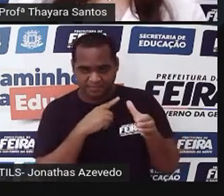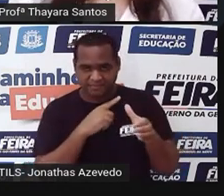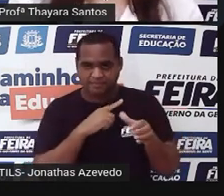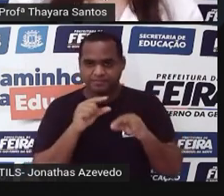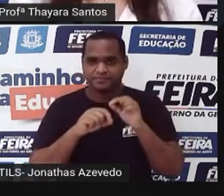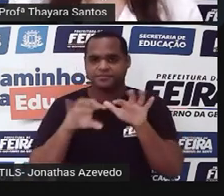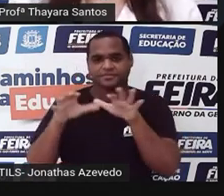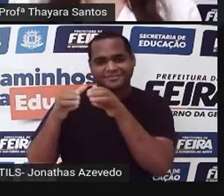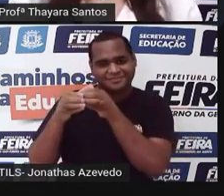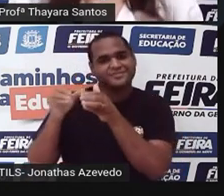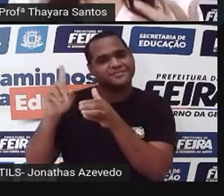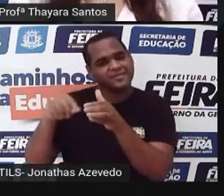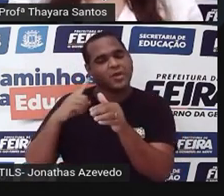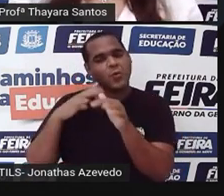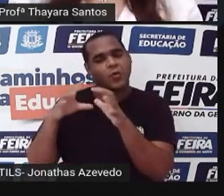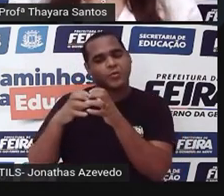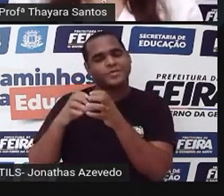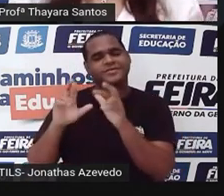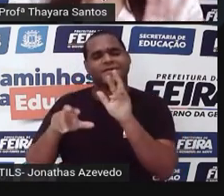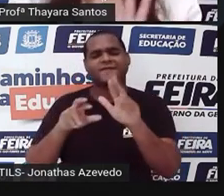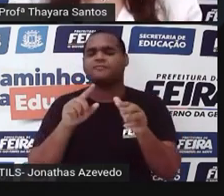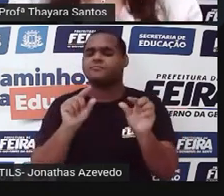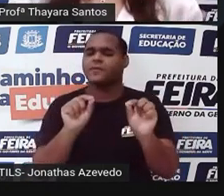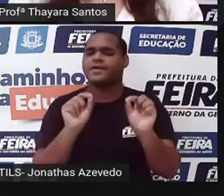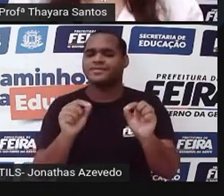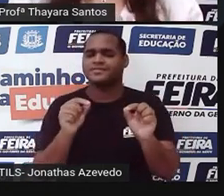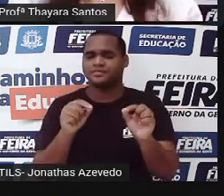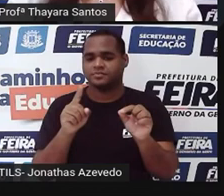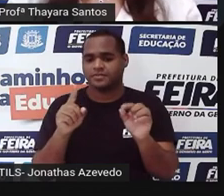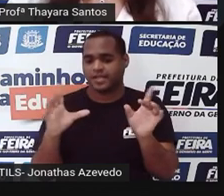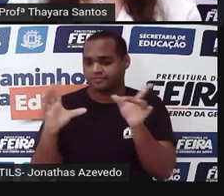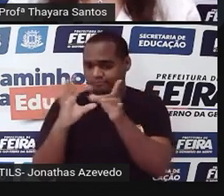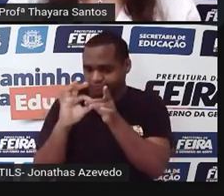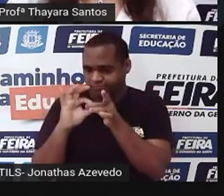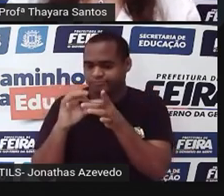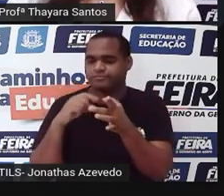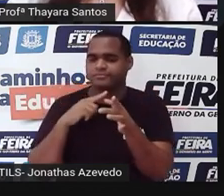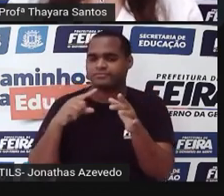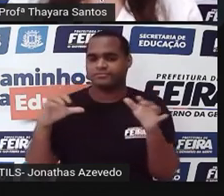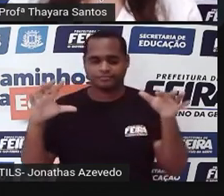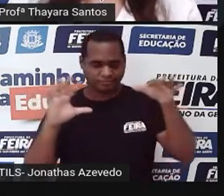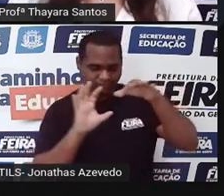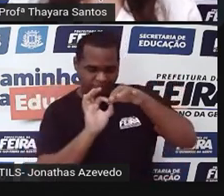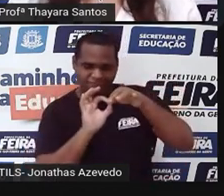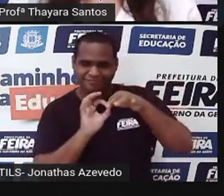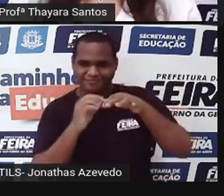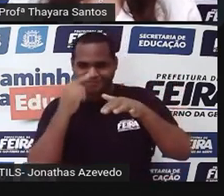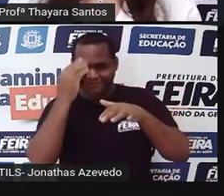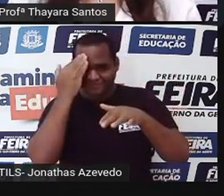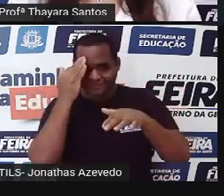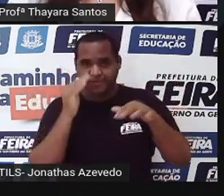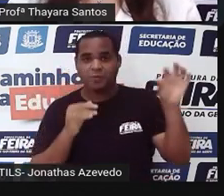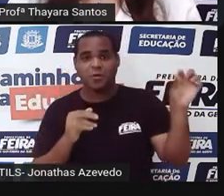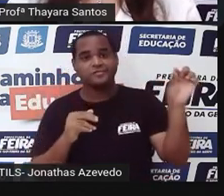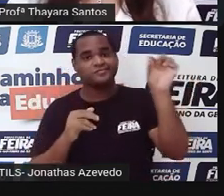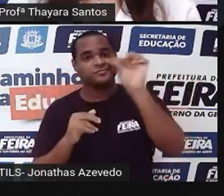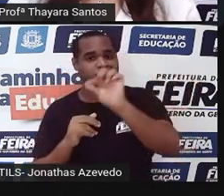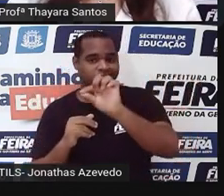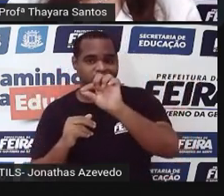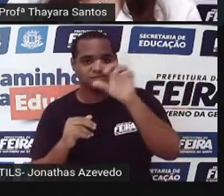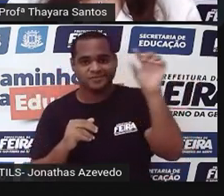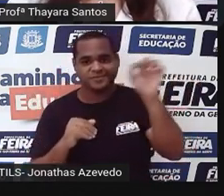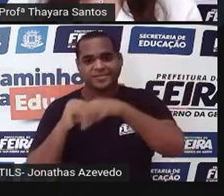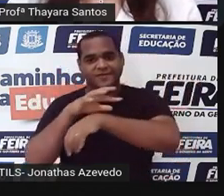três são do grupo dos moluscos. E o que é que vocês vão fazer? Vocês vão relacionar essas duas colunas. Por exemplo, eu acho que esse bicho aqui, que é a